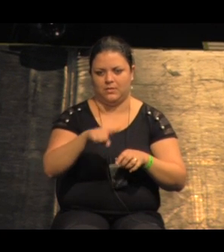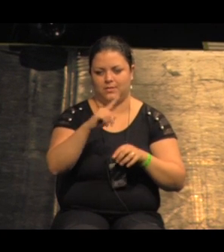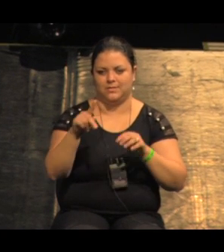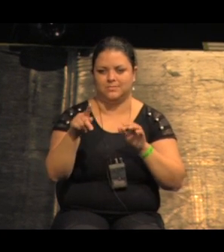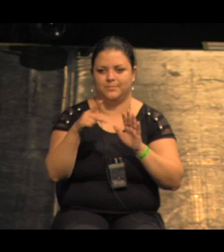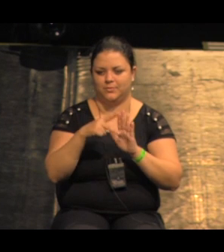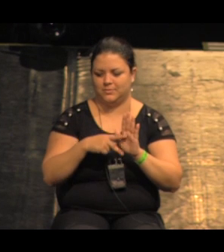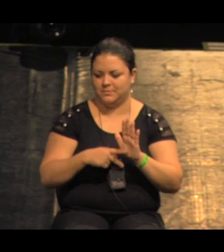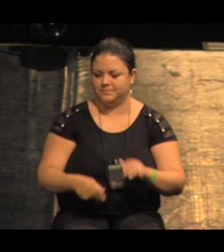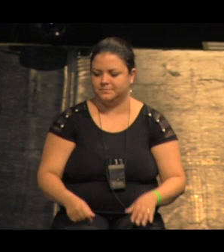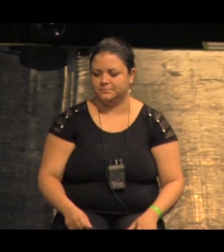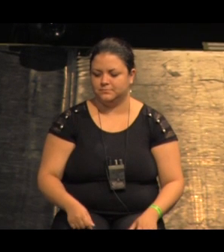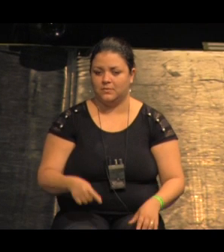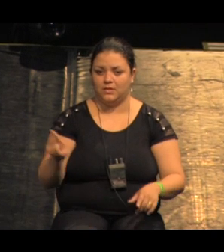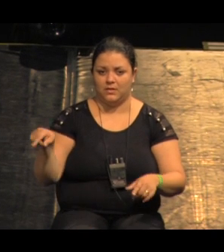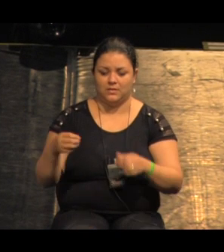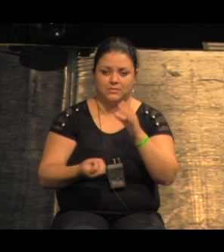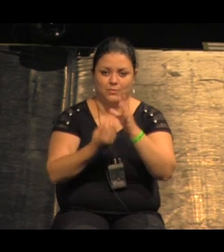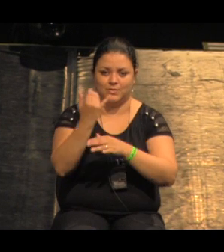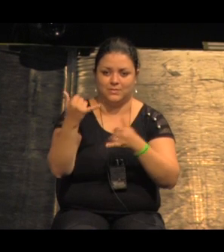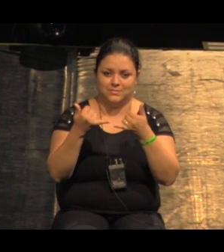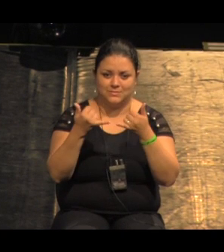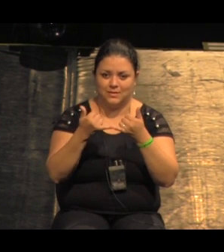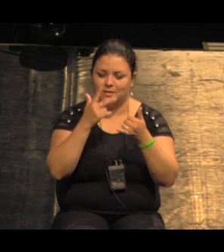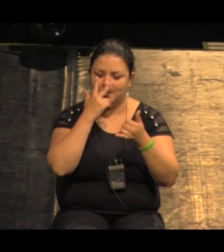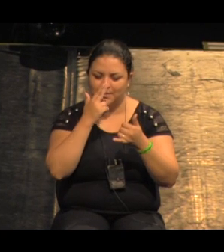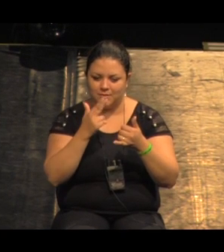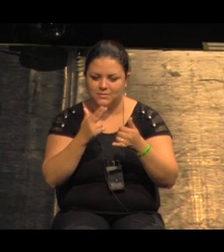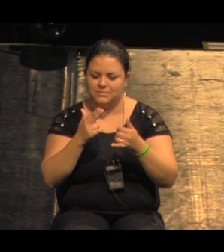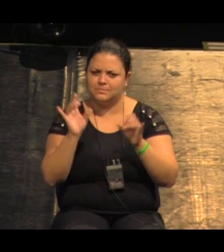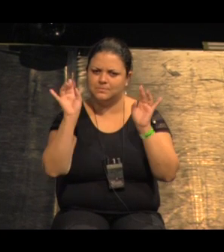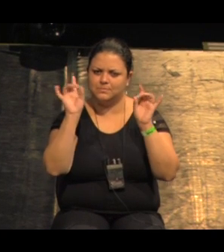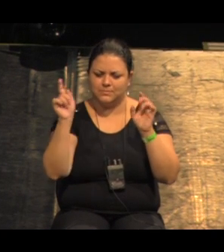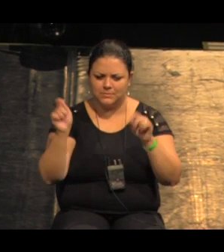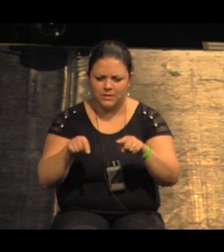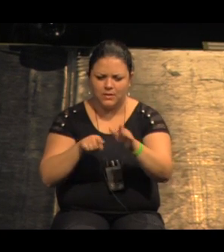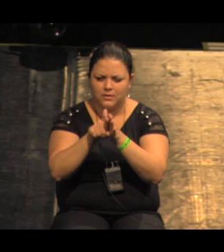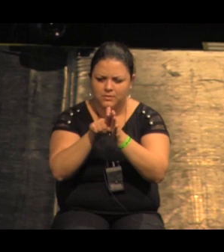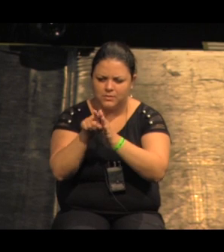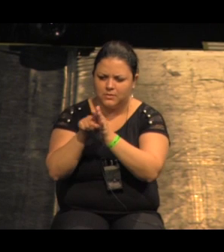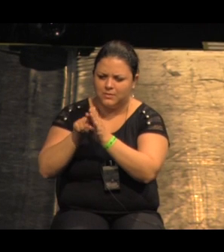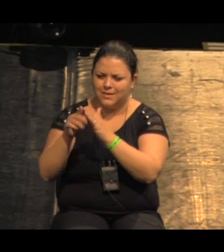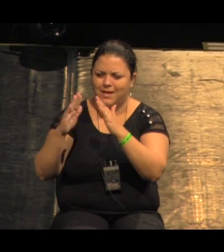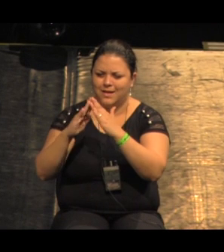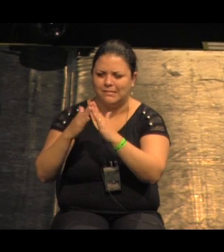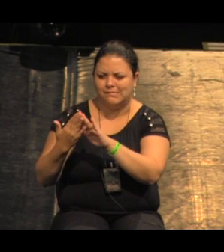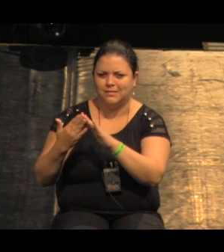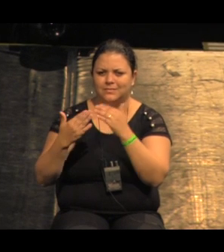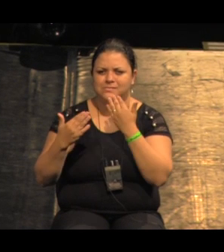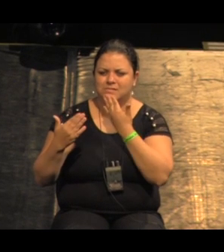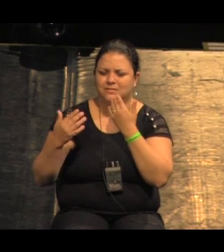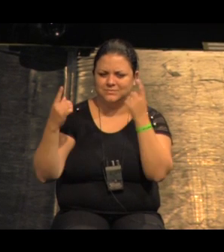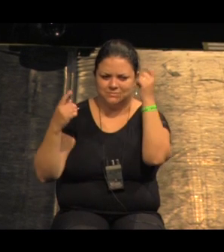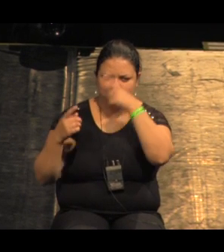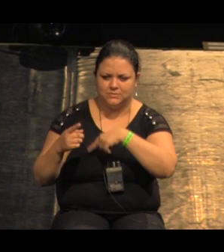veja eles criaram um site muito interessante que é um site que faz a leitura da moradia precária em São Paulo 30% da